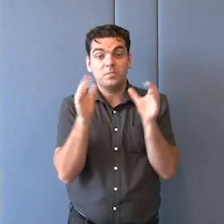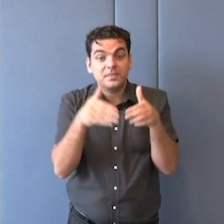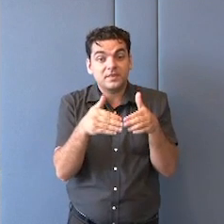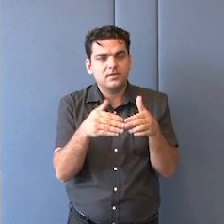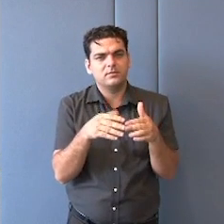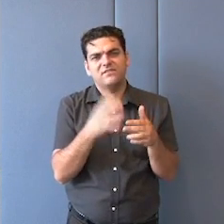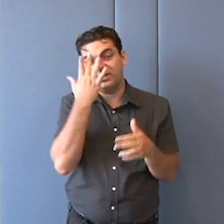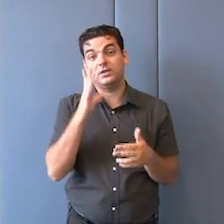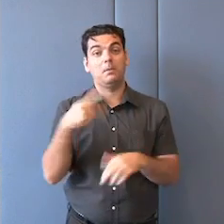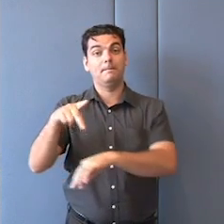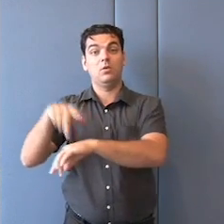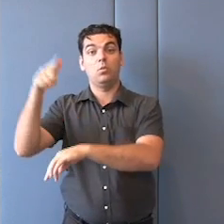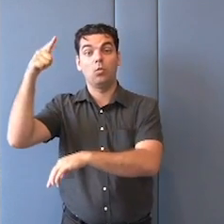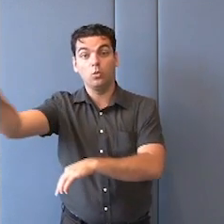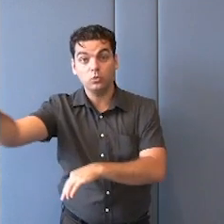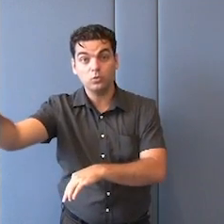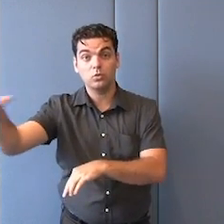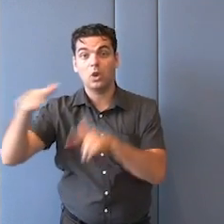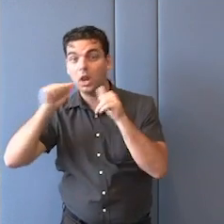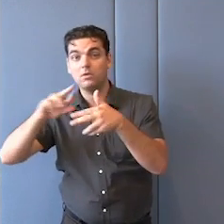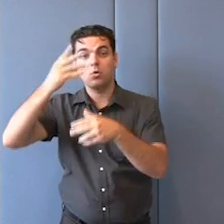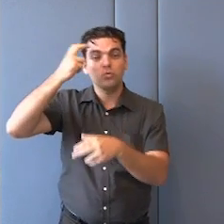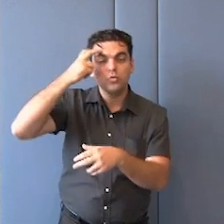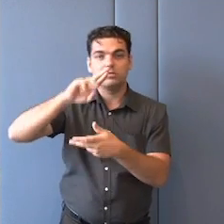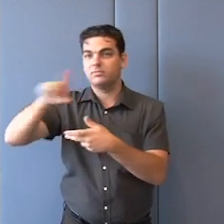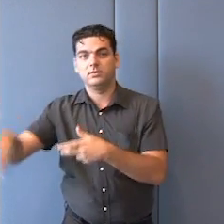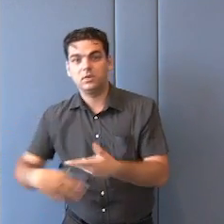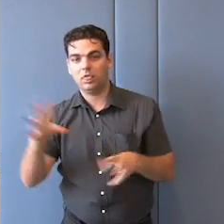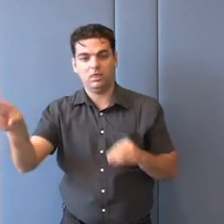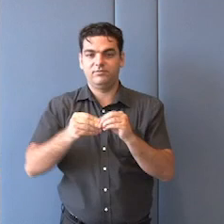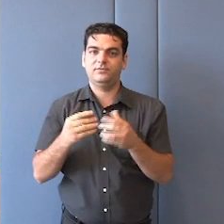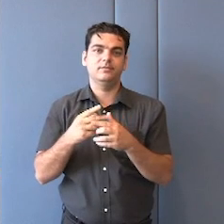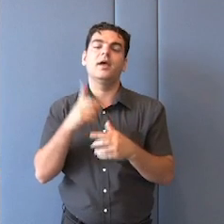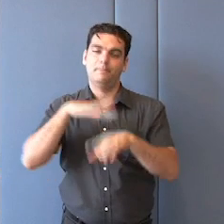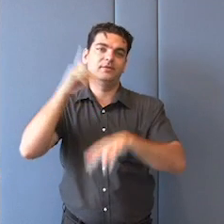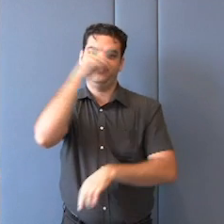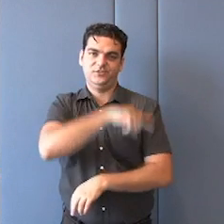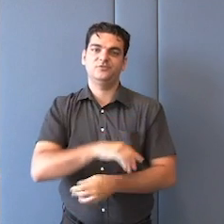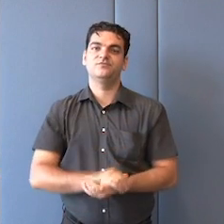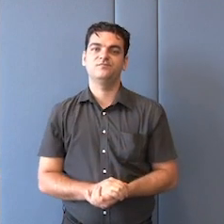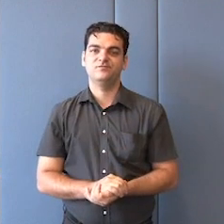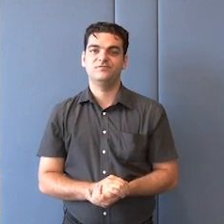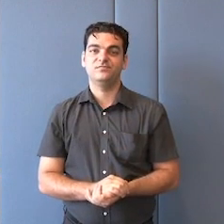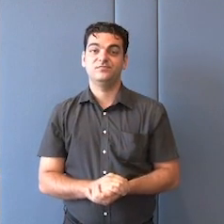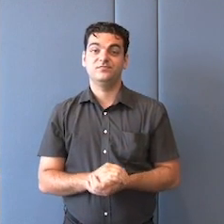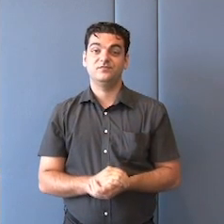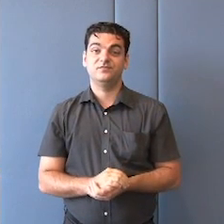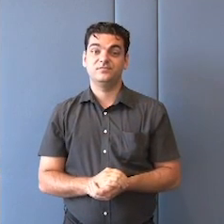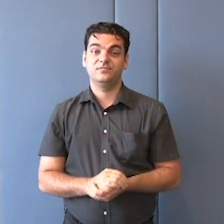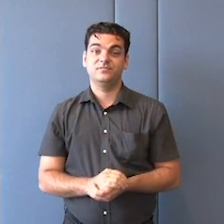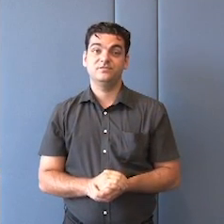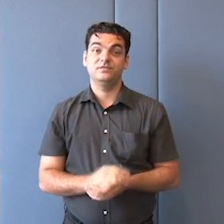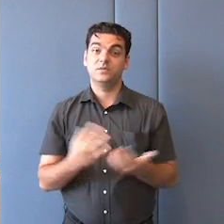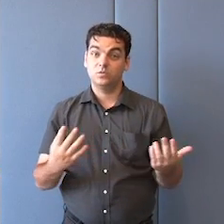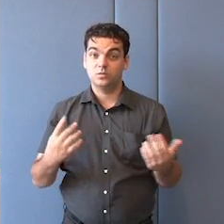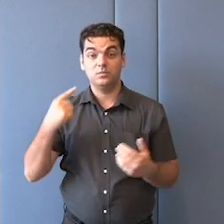Estado tem uma presença mais simples do que a nação, do que o povo. Fazer